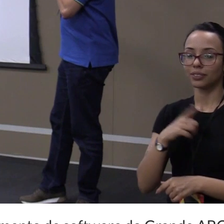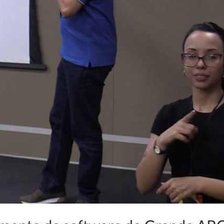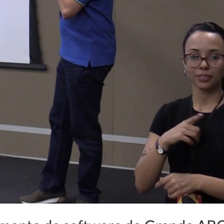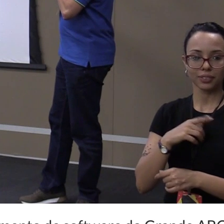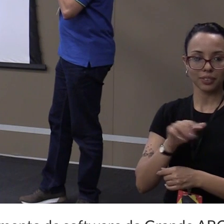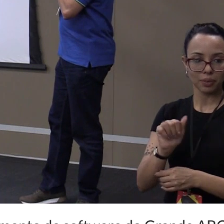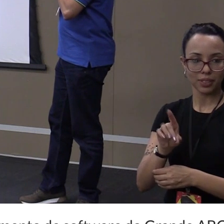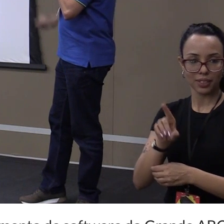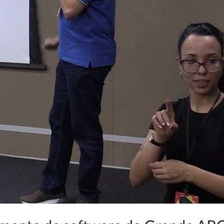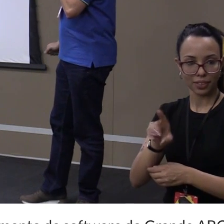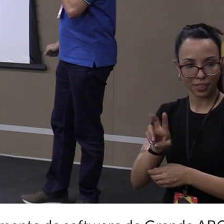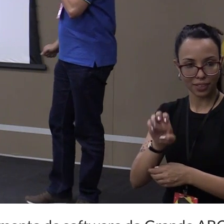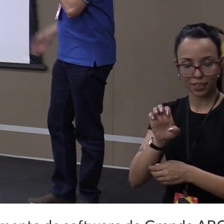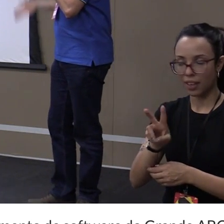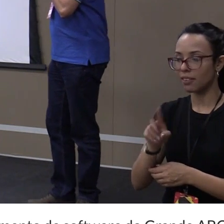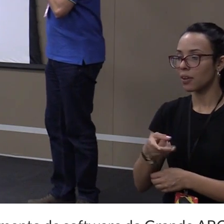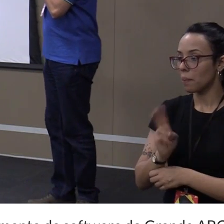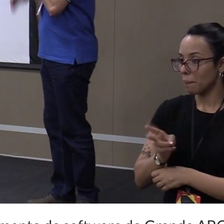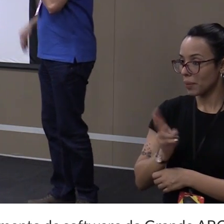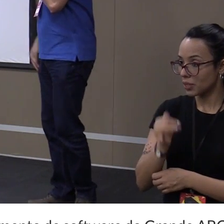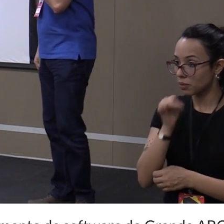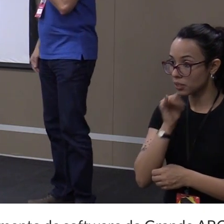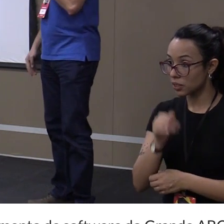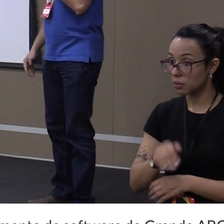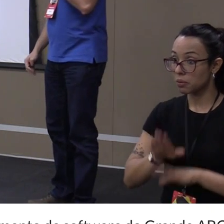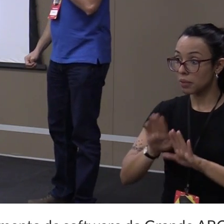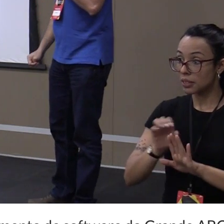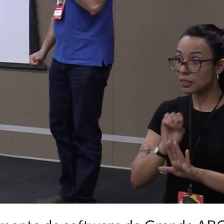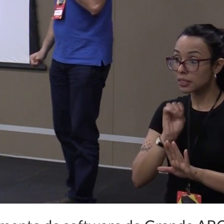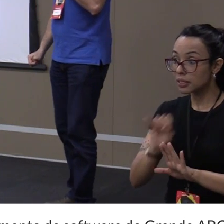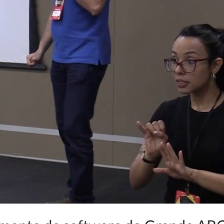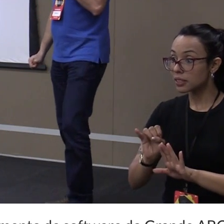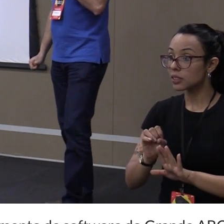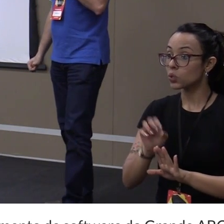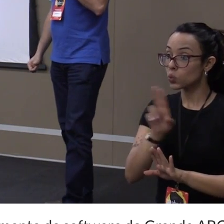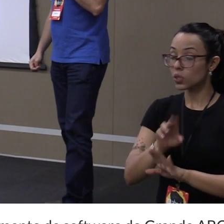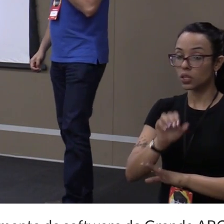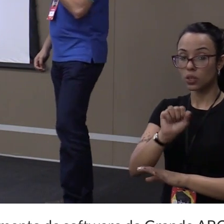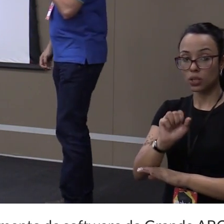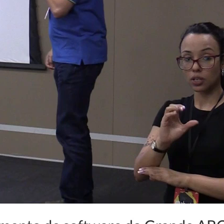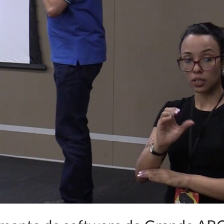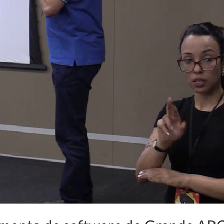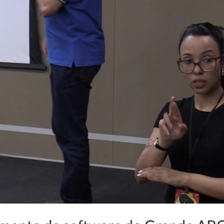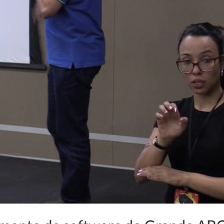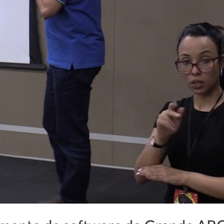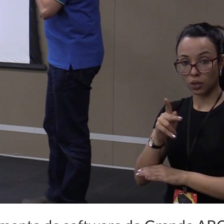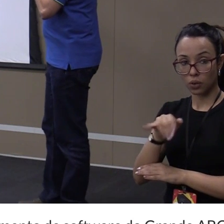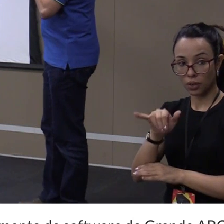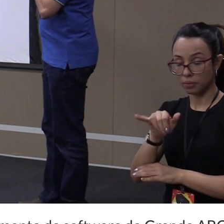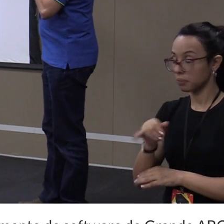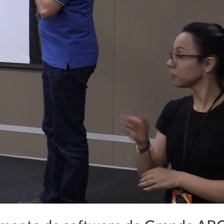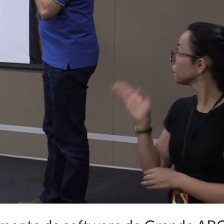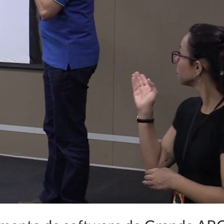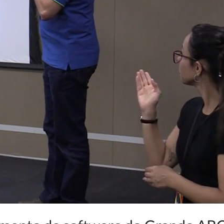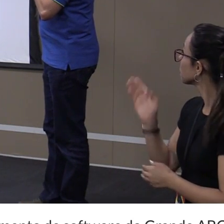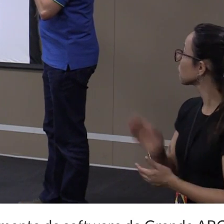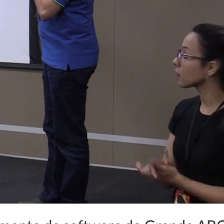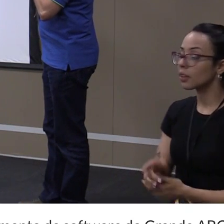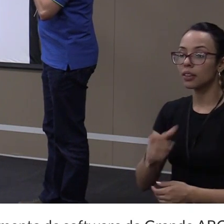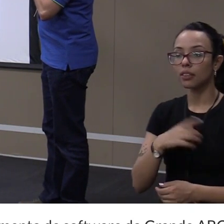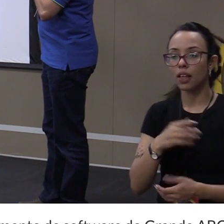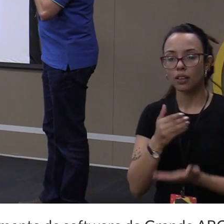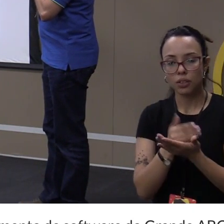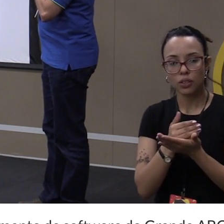esse seria o mesmo exemplo, só que utilizando o Scrap. Eu tenho o StartRequest